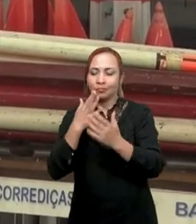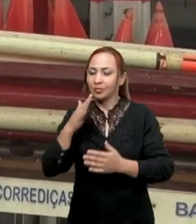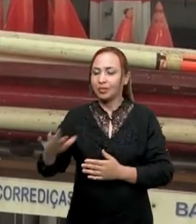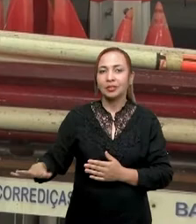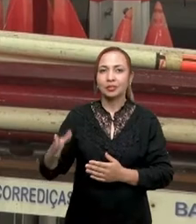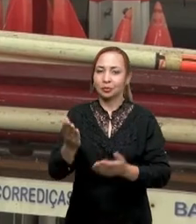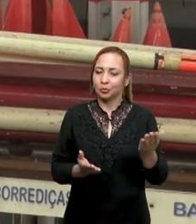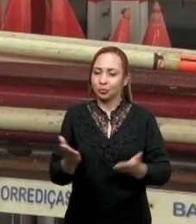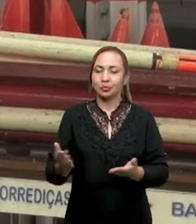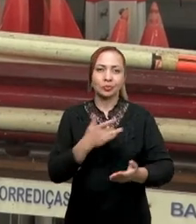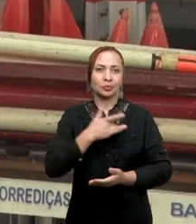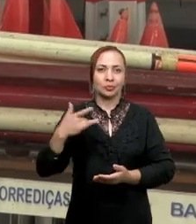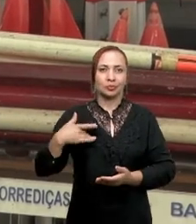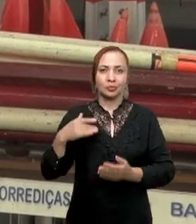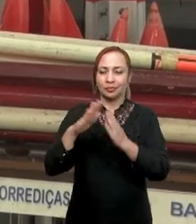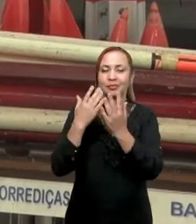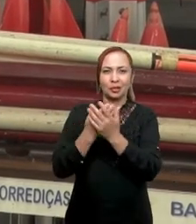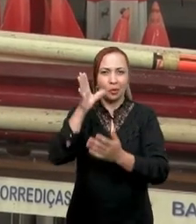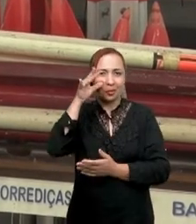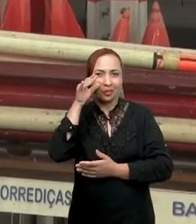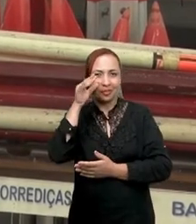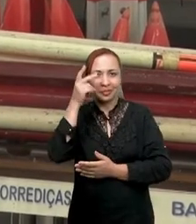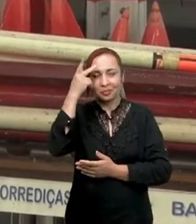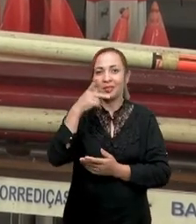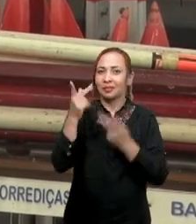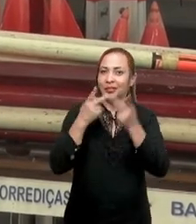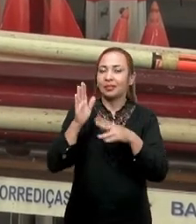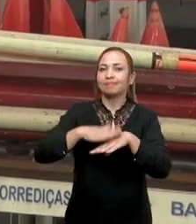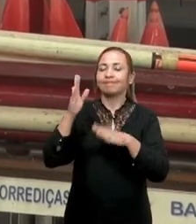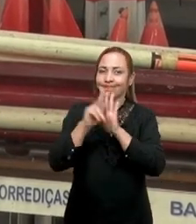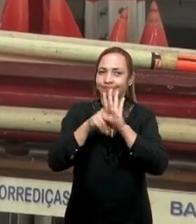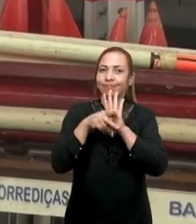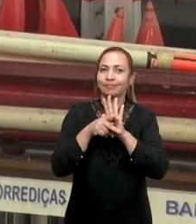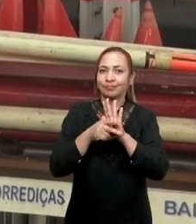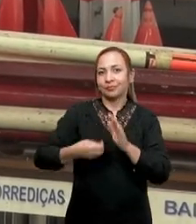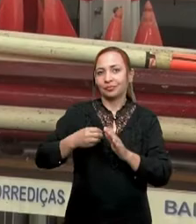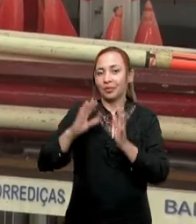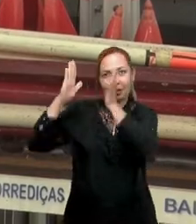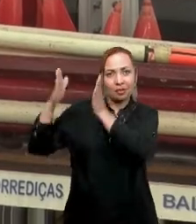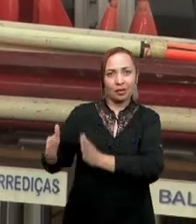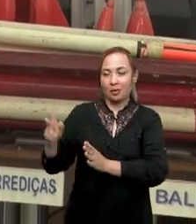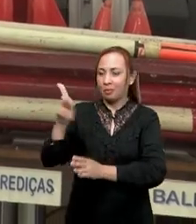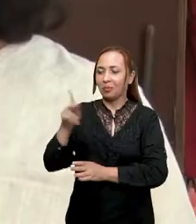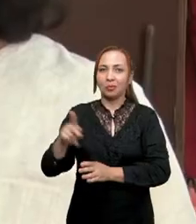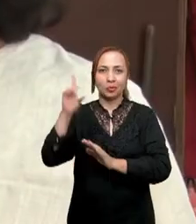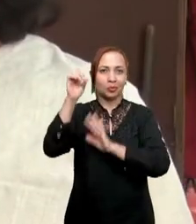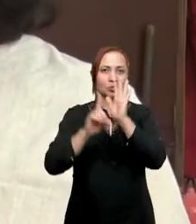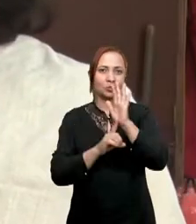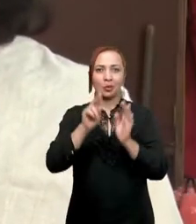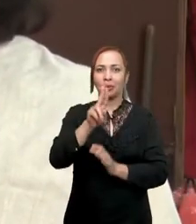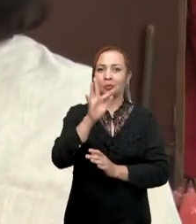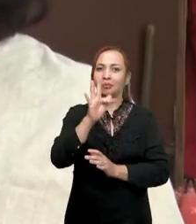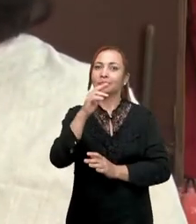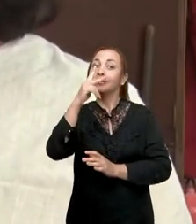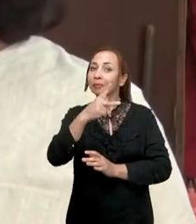postos de saúde, escolas, ficou curioso para falar mais sobre esse projeto? Estou aqui ao lado da professora de Direito da